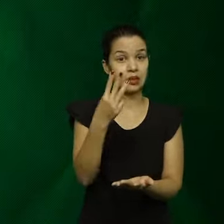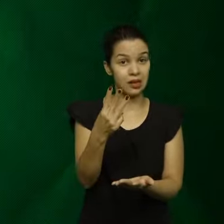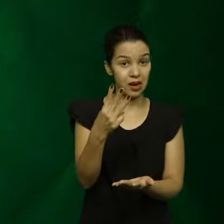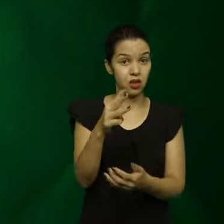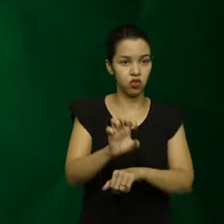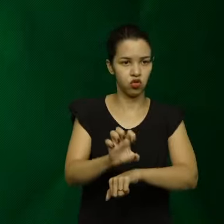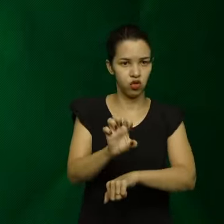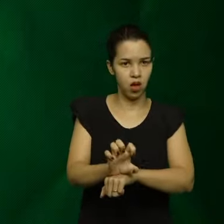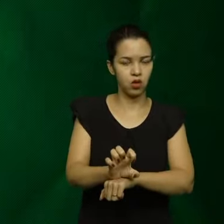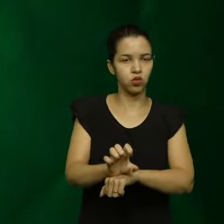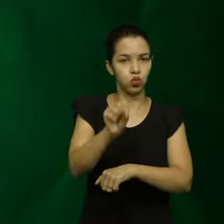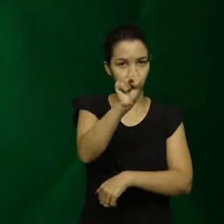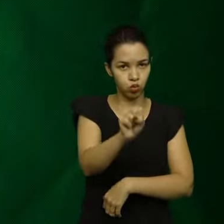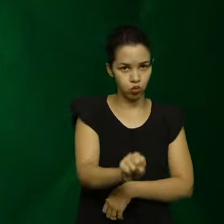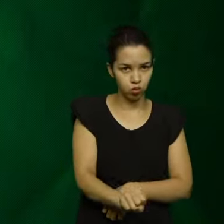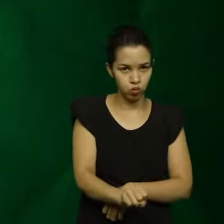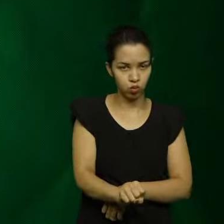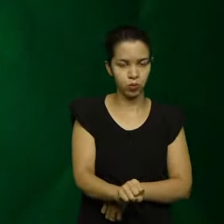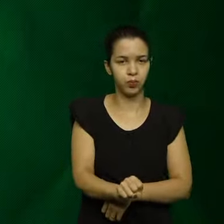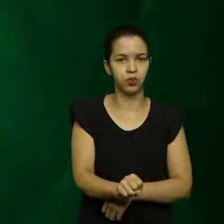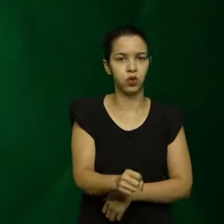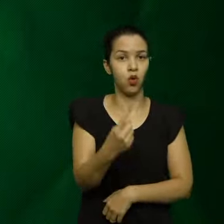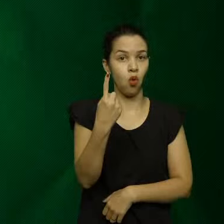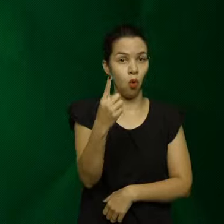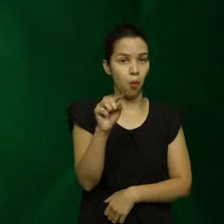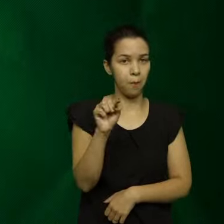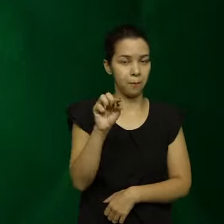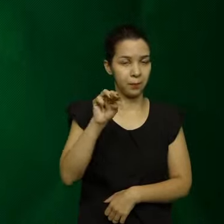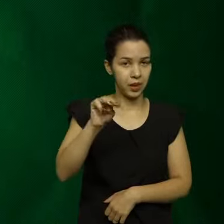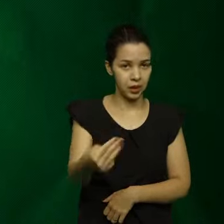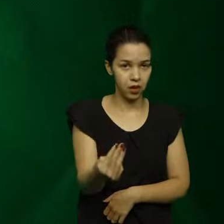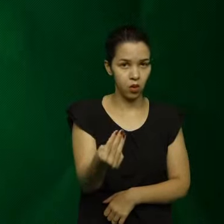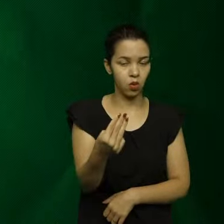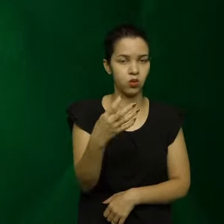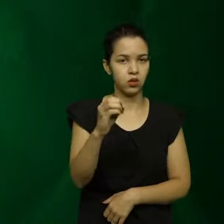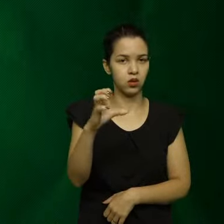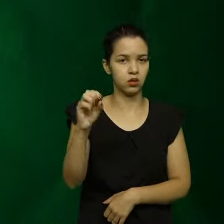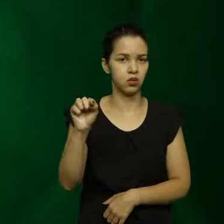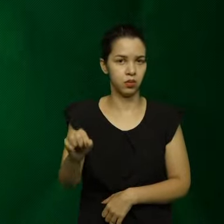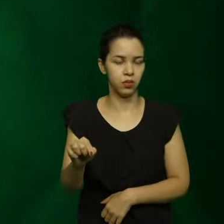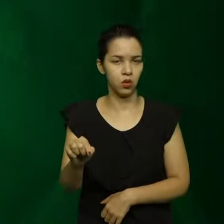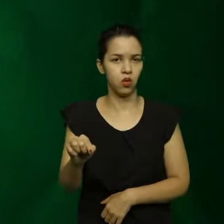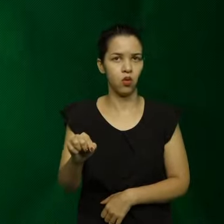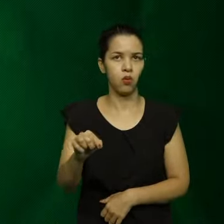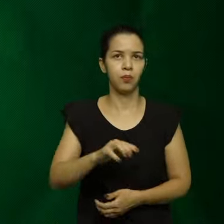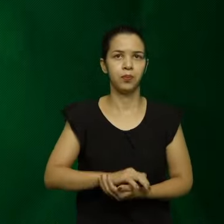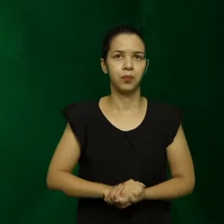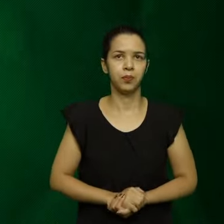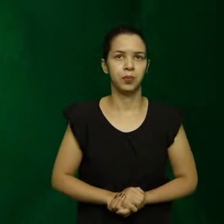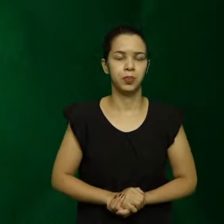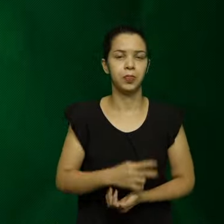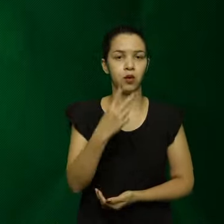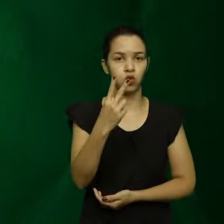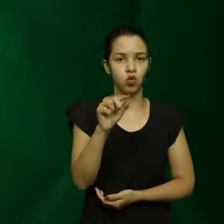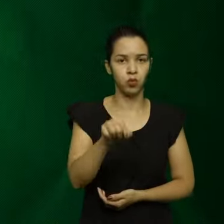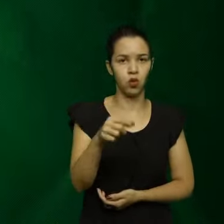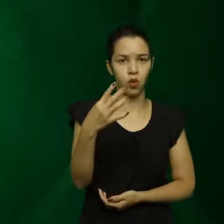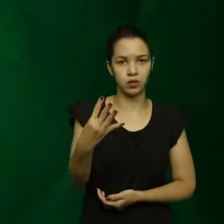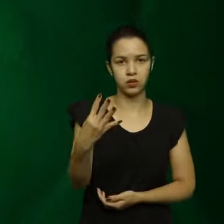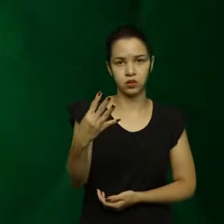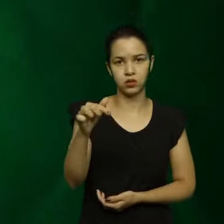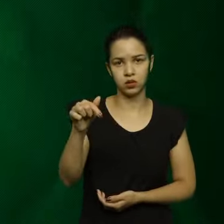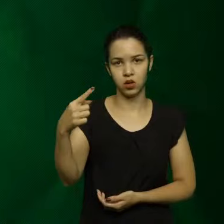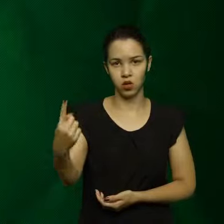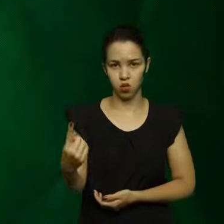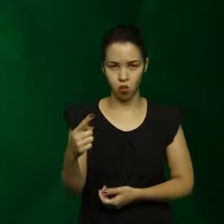grupo dos três estados do sul. 1 milhão e 300 mil. E o nosso só de Santa Catarina ali, 2.471 membros.